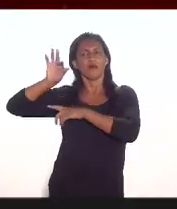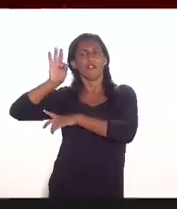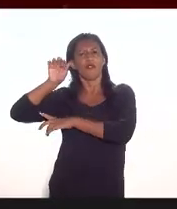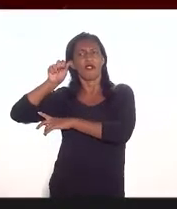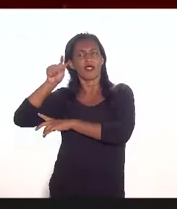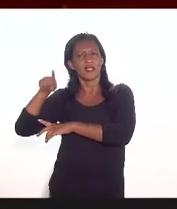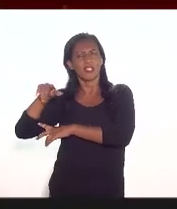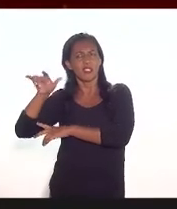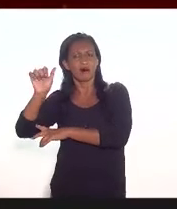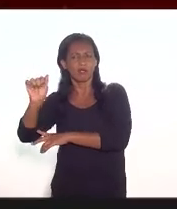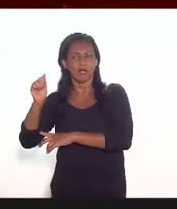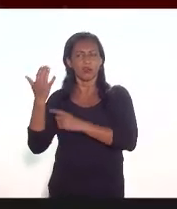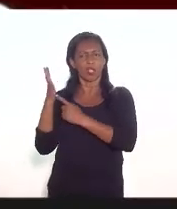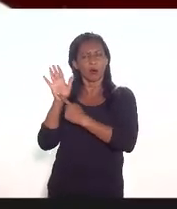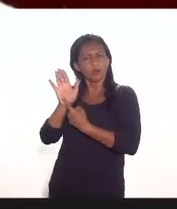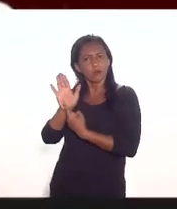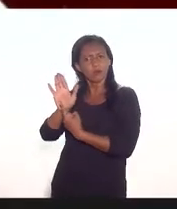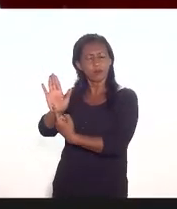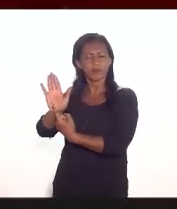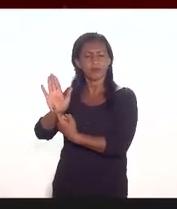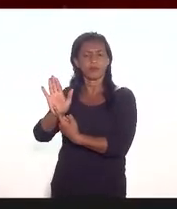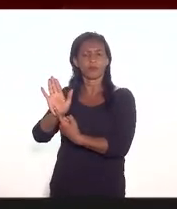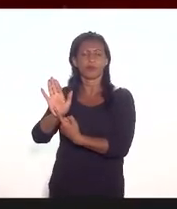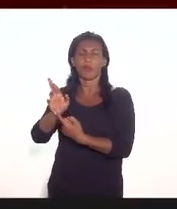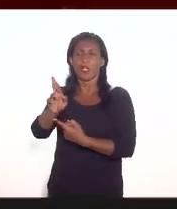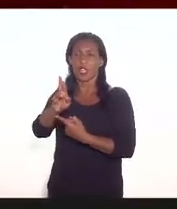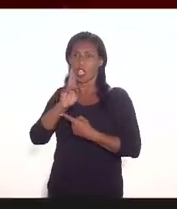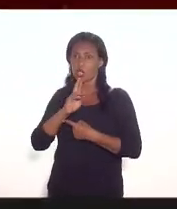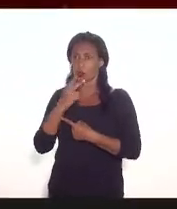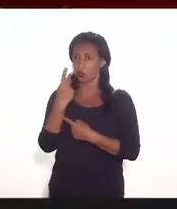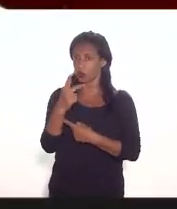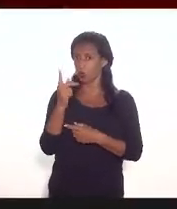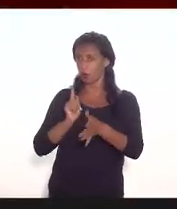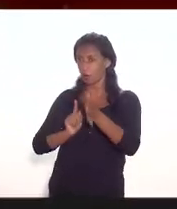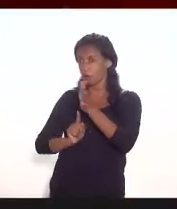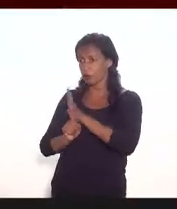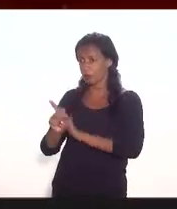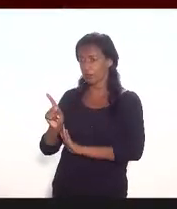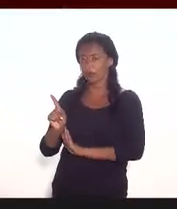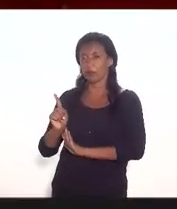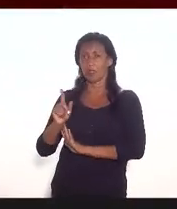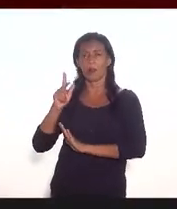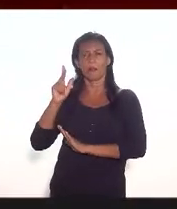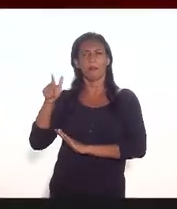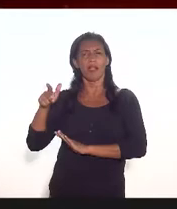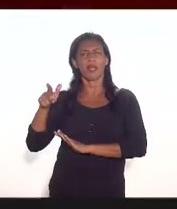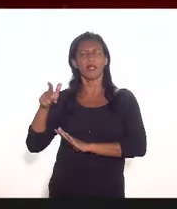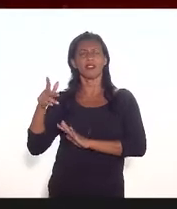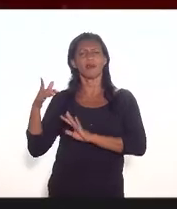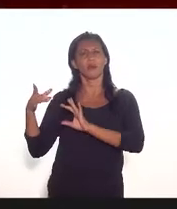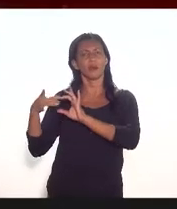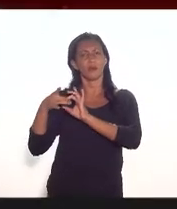a sua pergunta a uma pergunta sua é disse que se aplicariam aos aeroportos internacionais